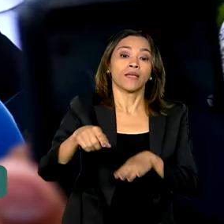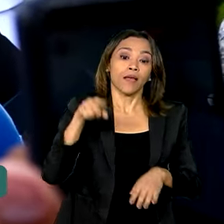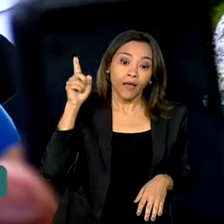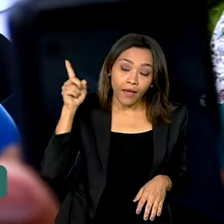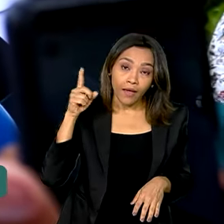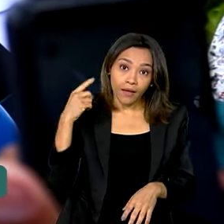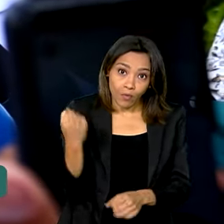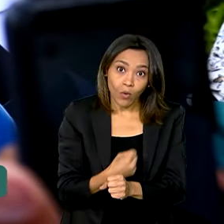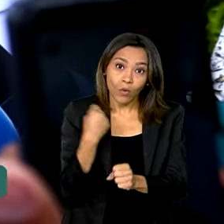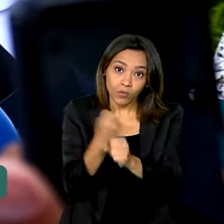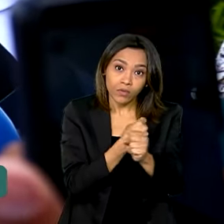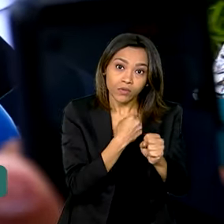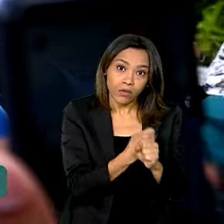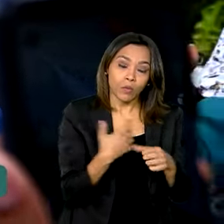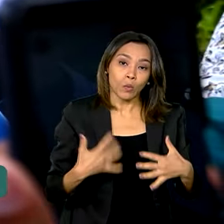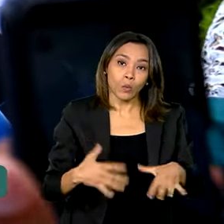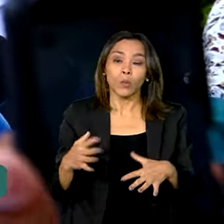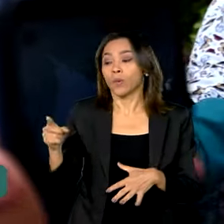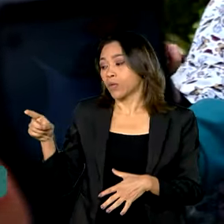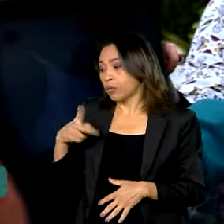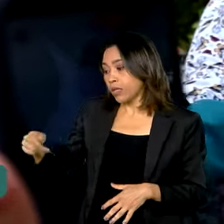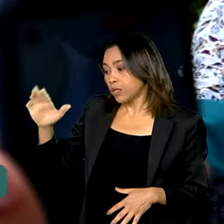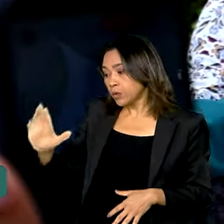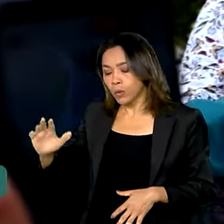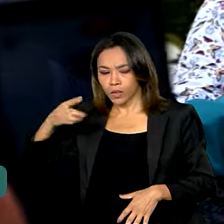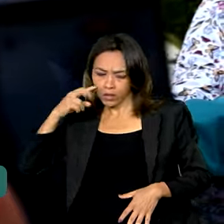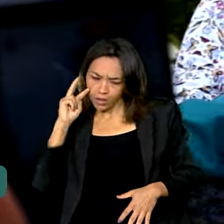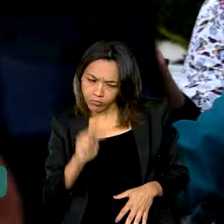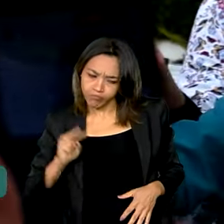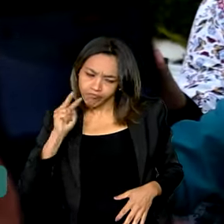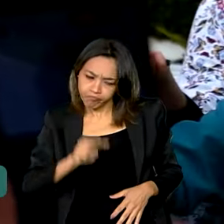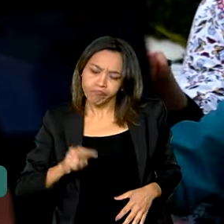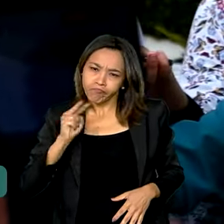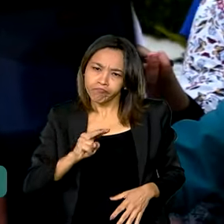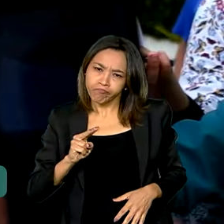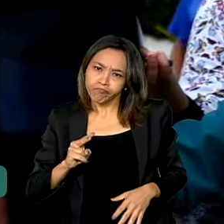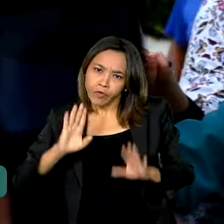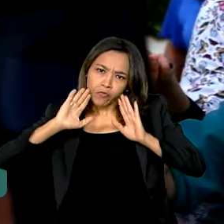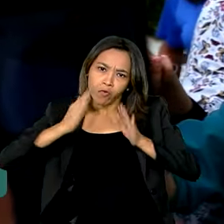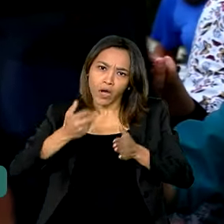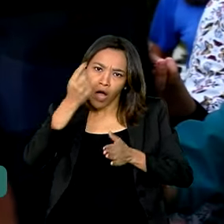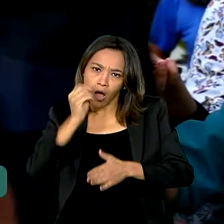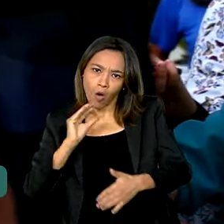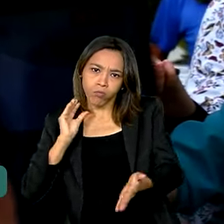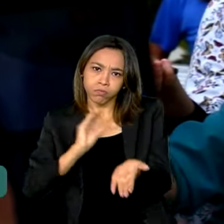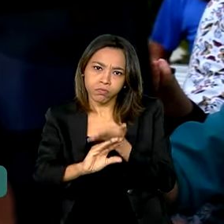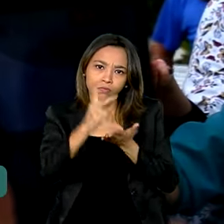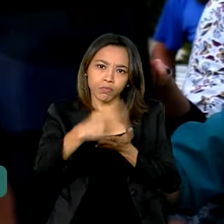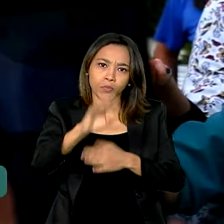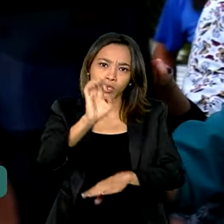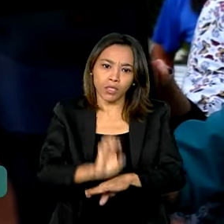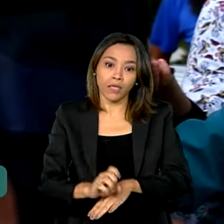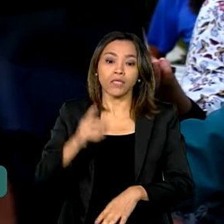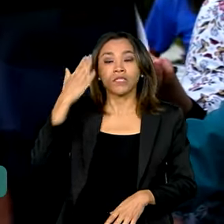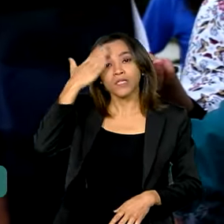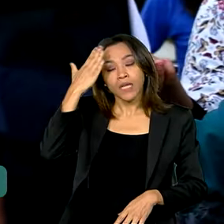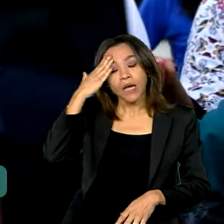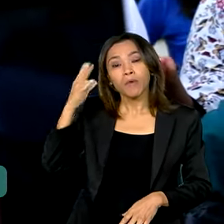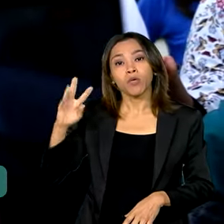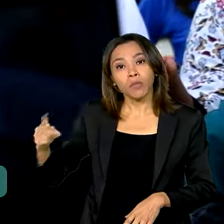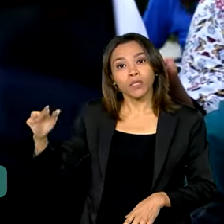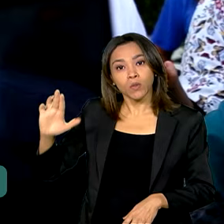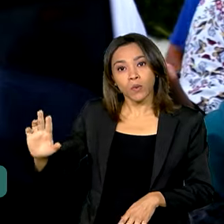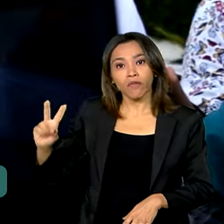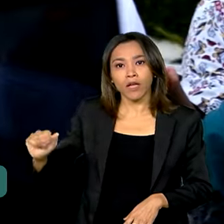que o presidente Lula tem priorizado os investimentos aqui no Maranhão. A gente acredita que nos dois anos finais do presidente Lula nós